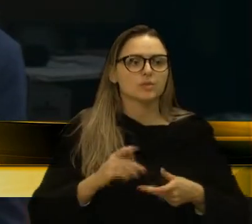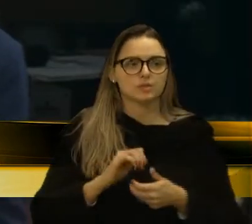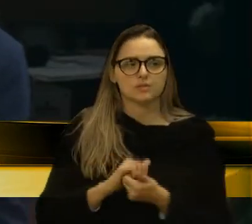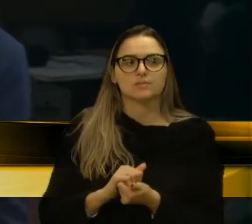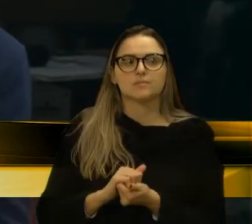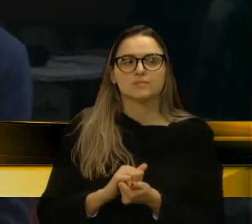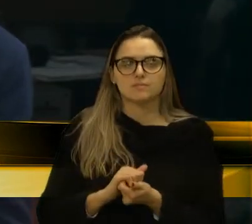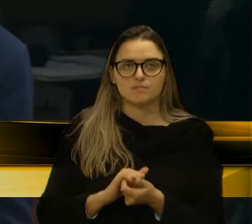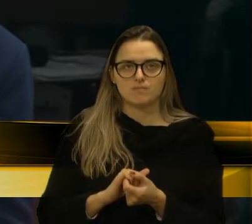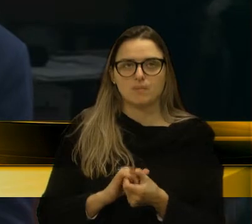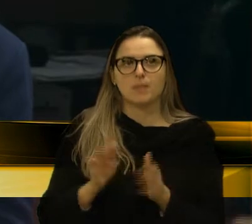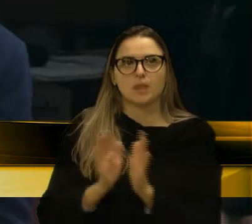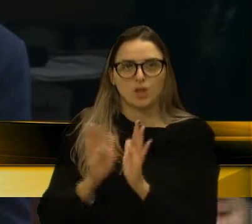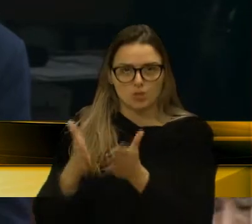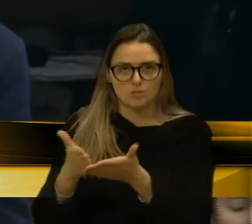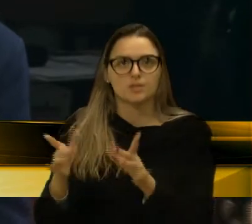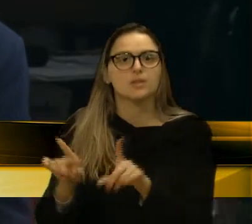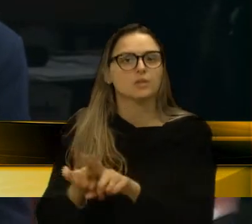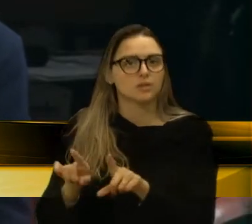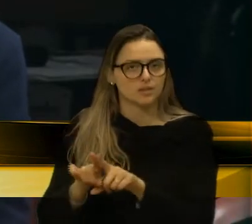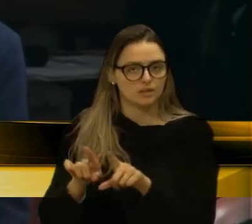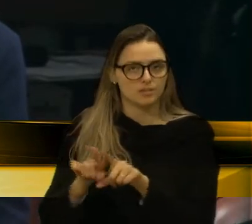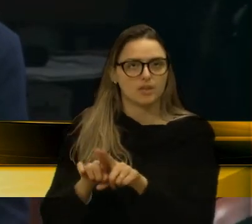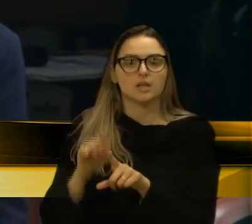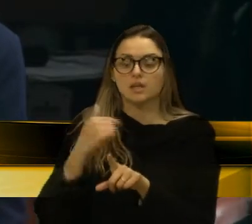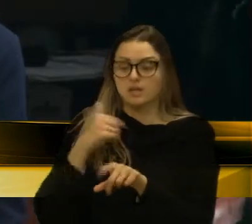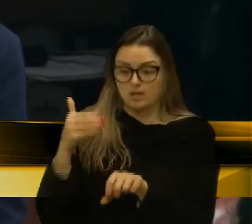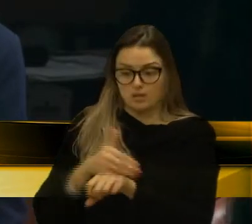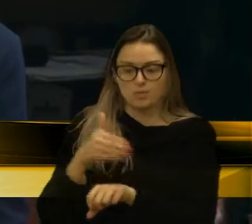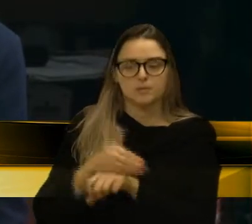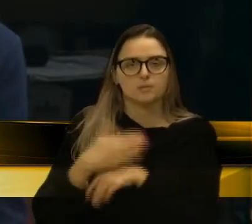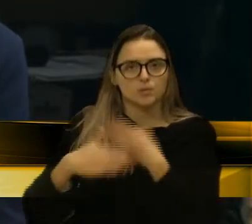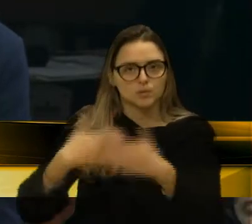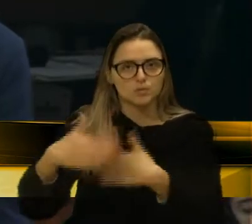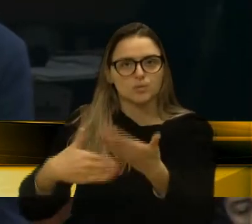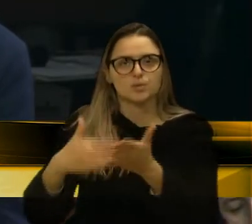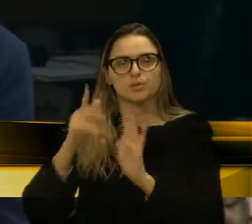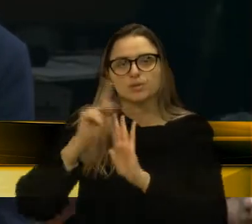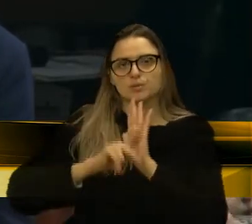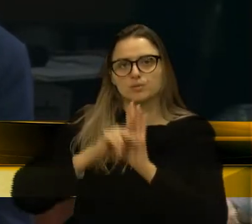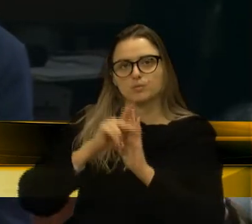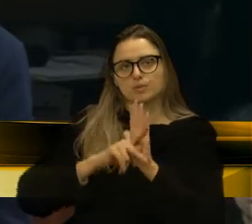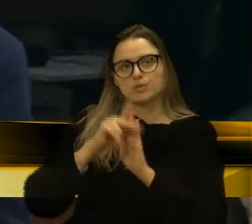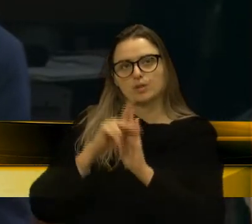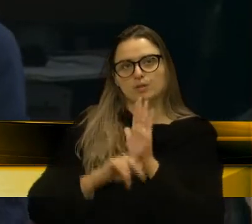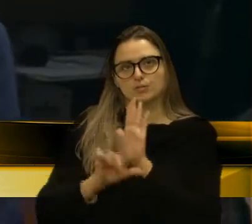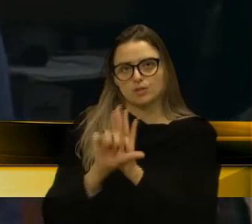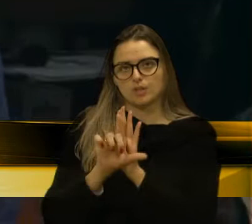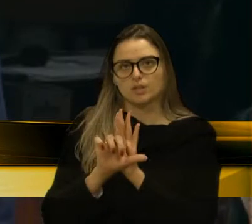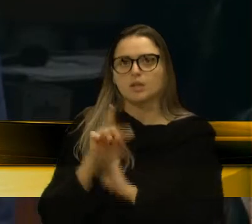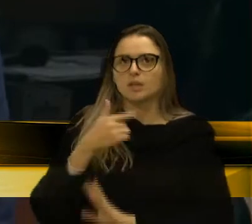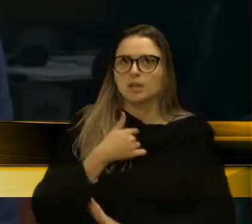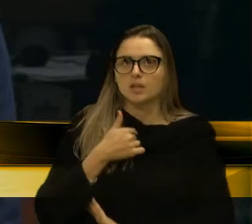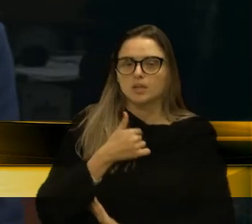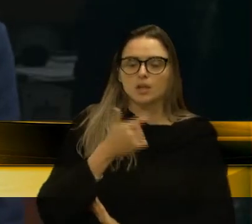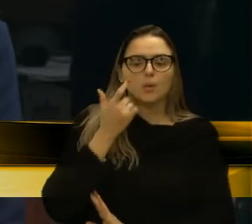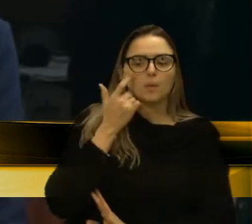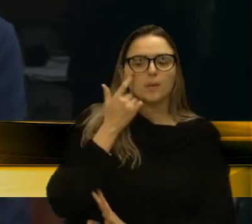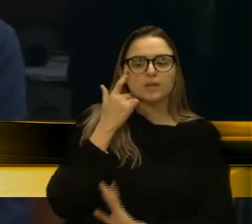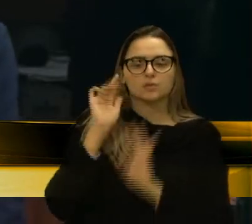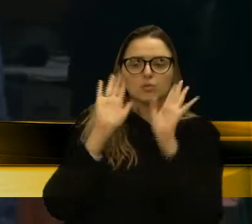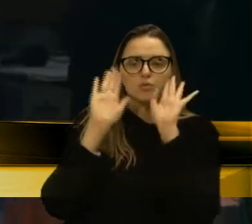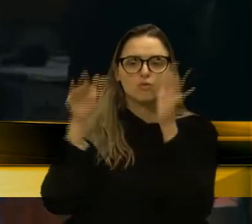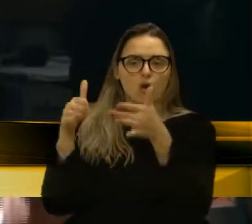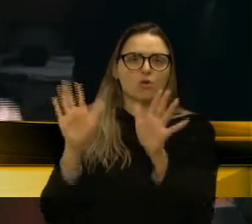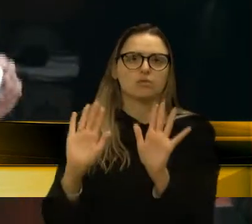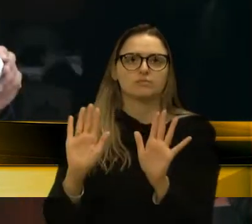que foram comissões que também participaram do trâmite desse projeto. E eu prefiro olhar para o alvo. Olhar para o